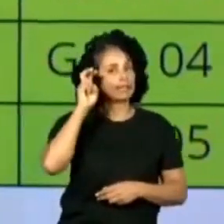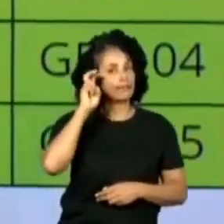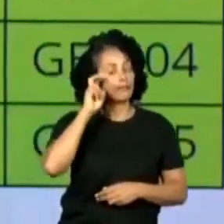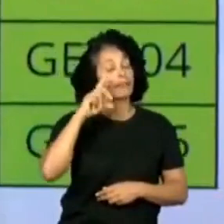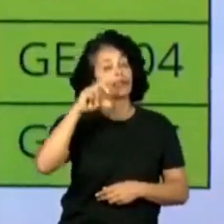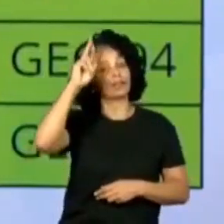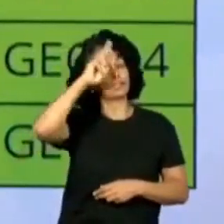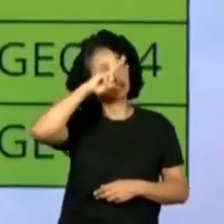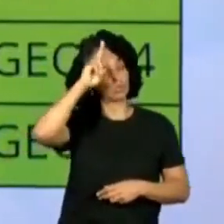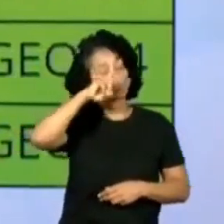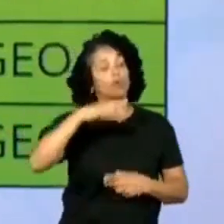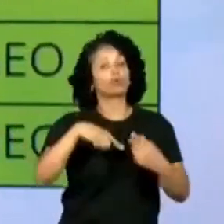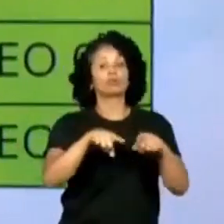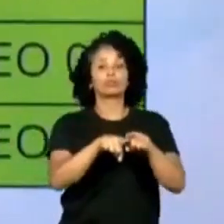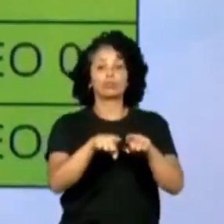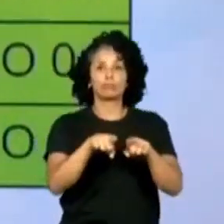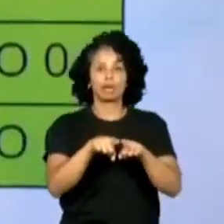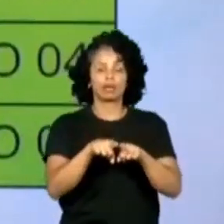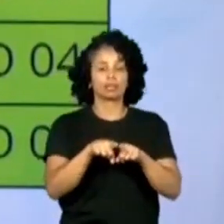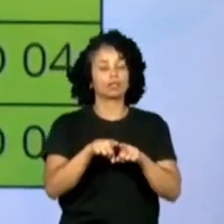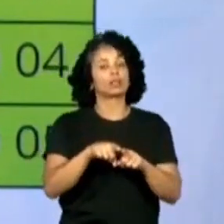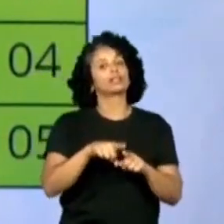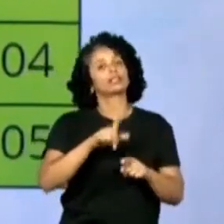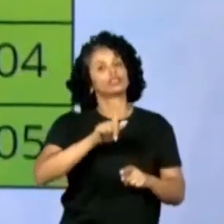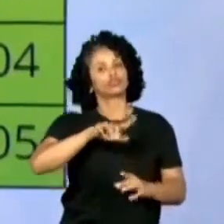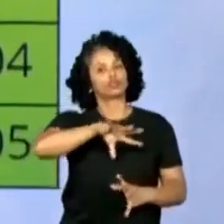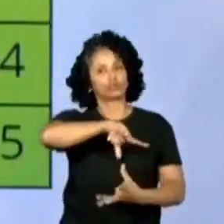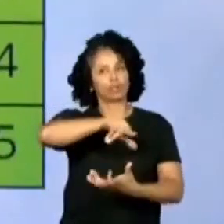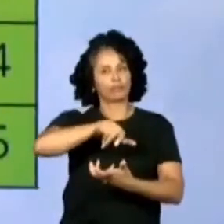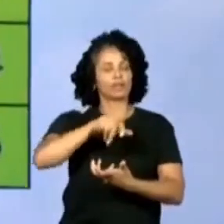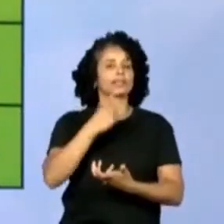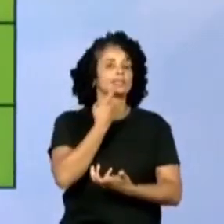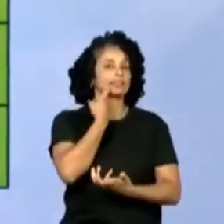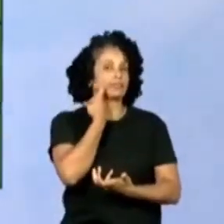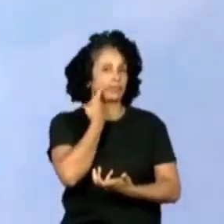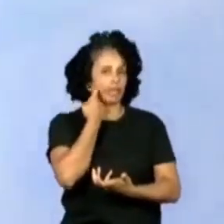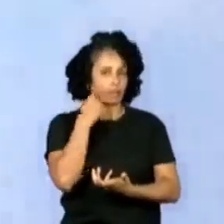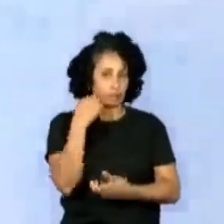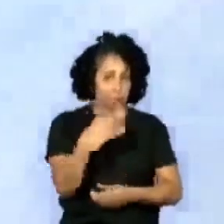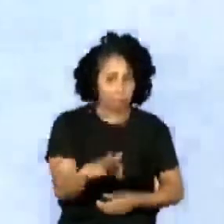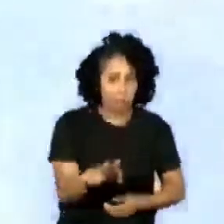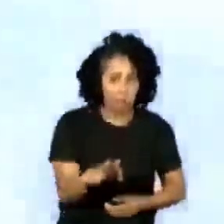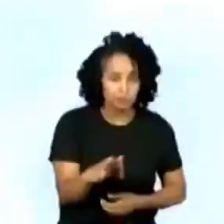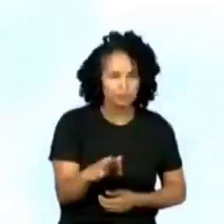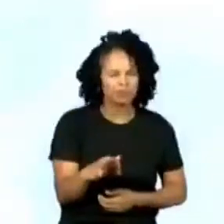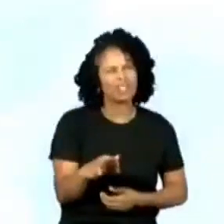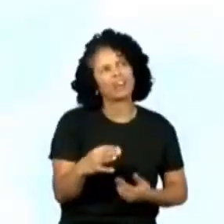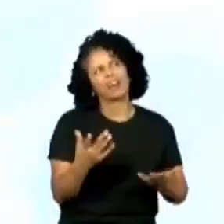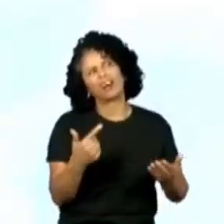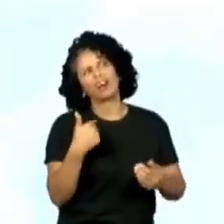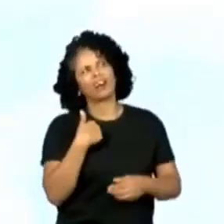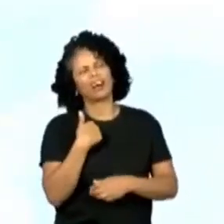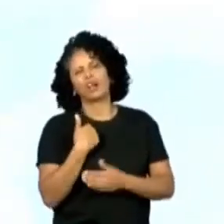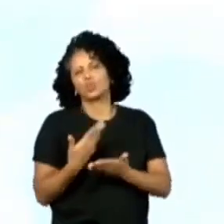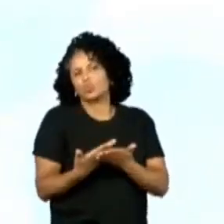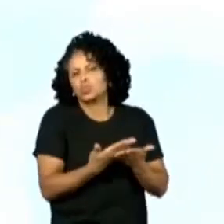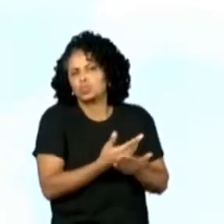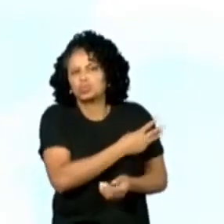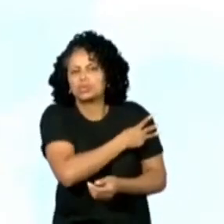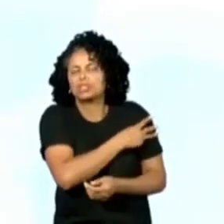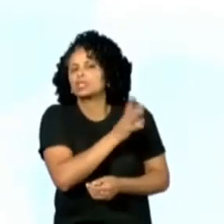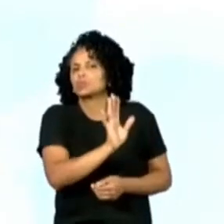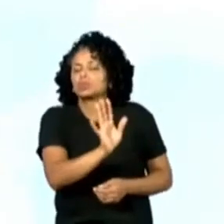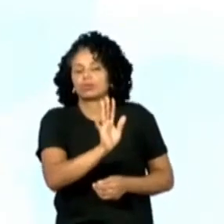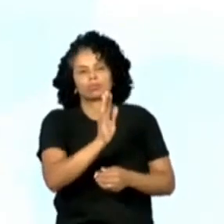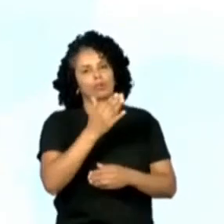história e, por fim, você vai fechar a semana na geografia aqui, tá? Então, ah, mas eu não sou do terceiro, eu sou do primeiro, eu sou do